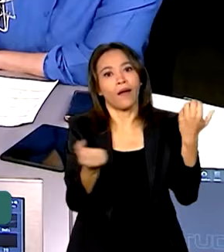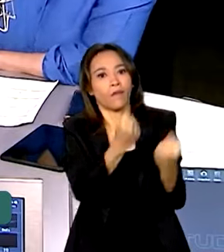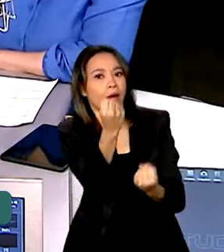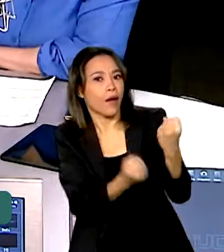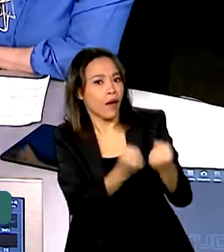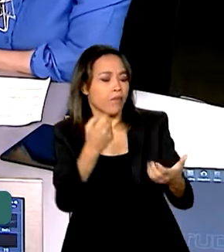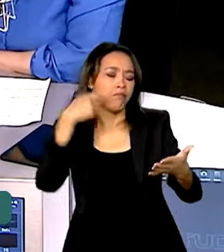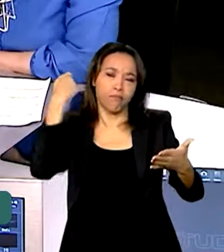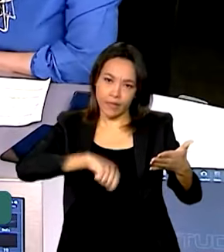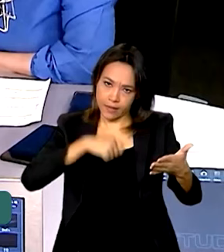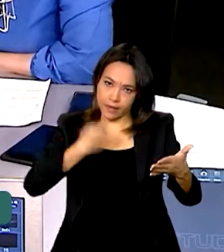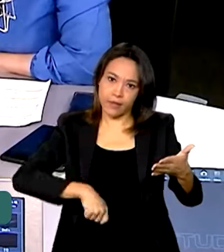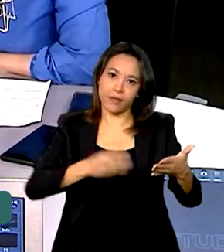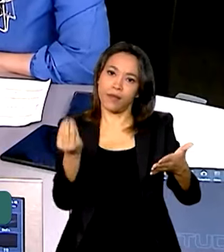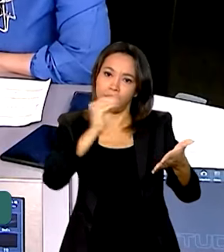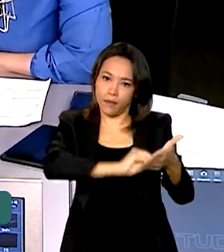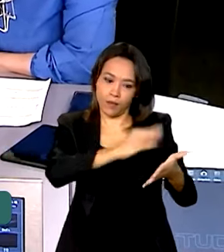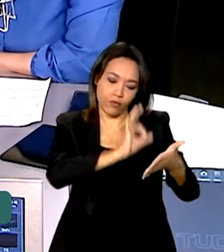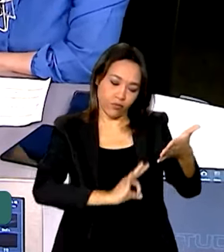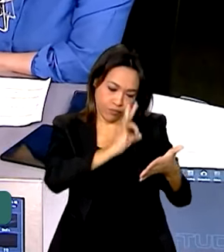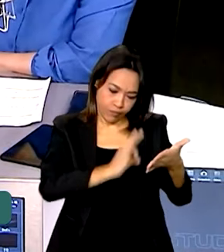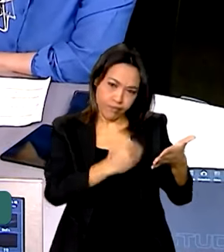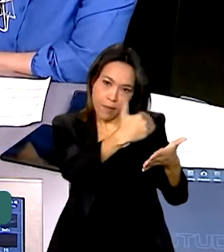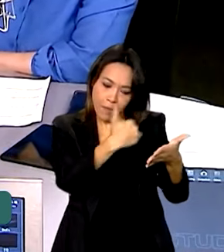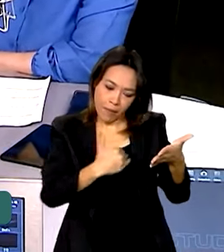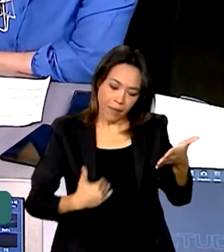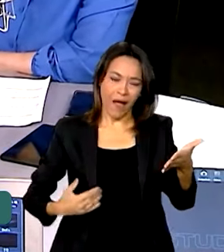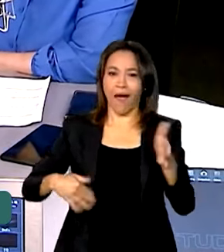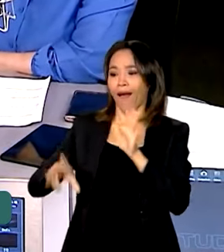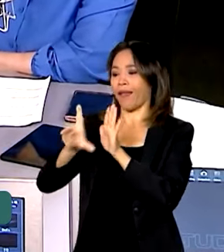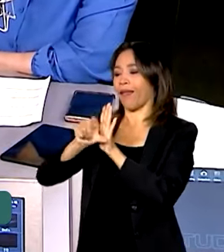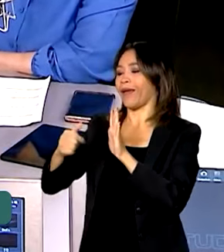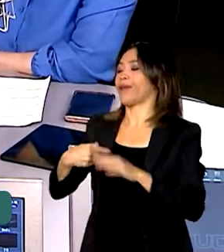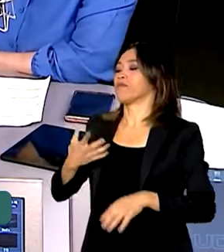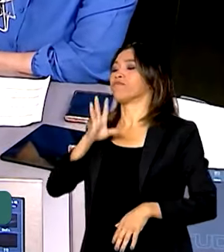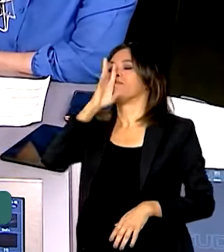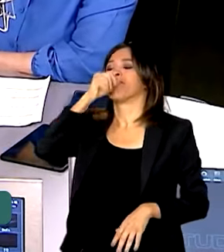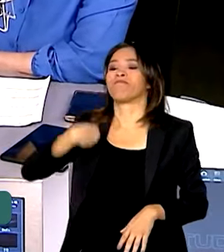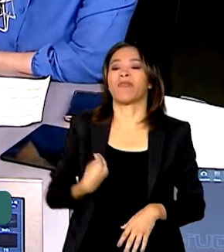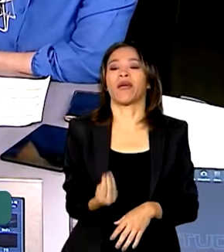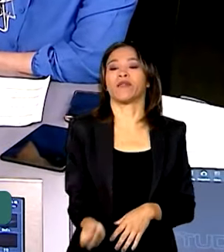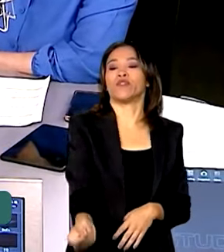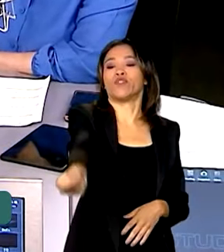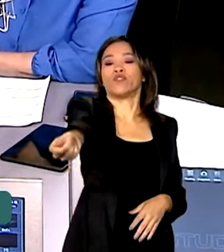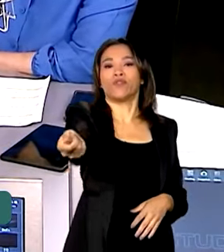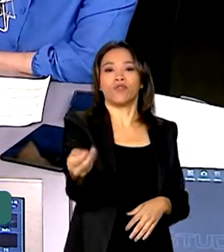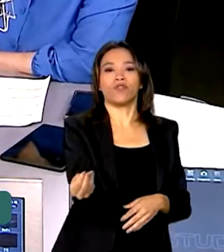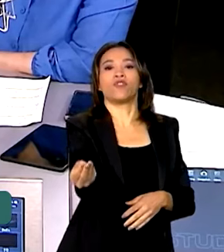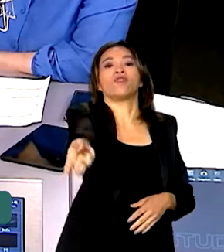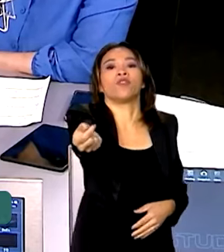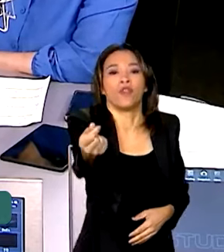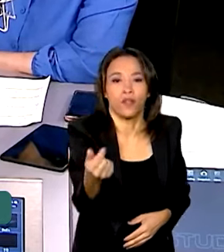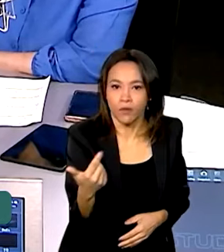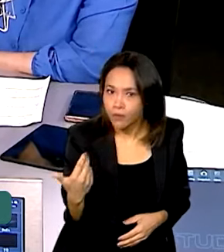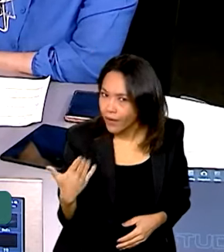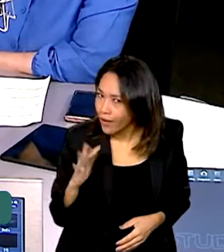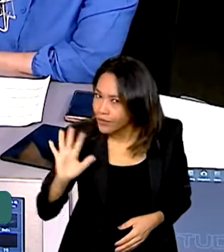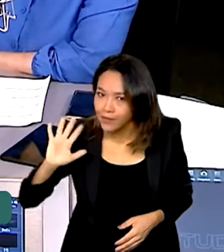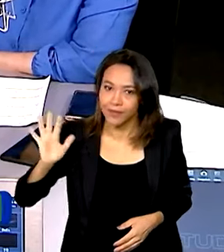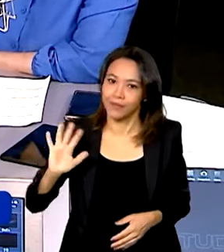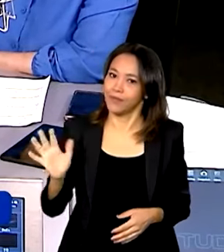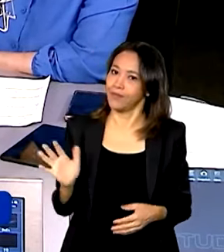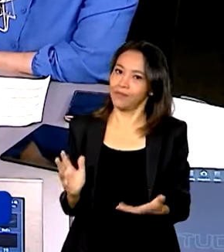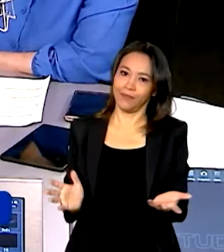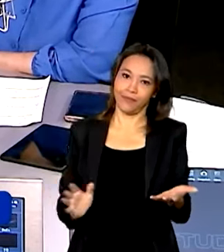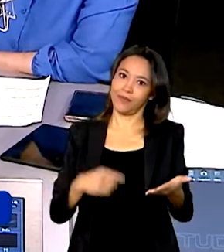precisa. Tem que estar em um plano de trabalho. Então, a lei não me permite passar um recurso. E a gente nem fica aqui esperando.